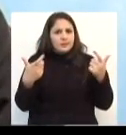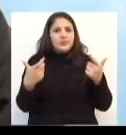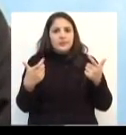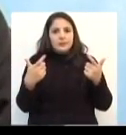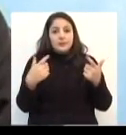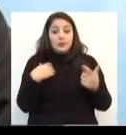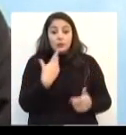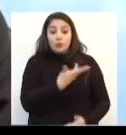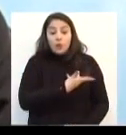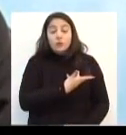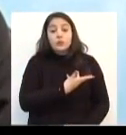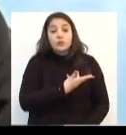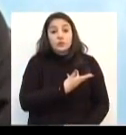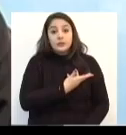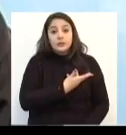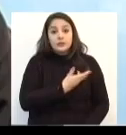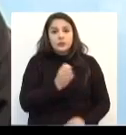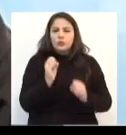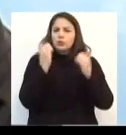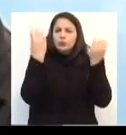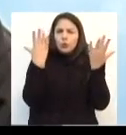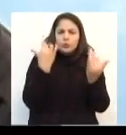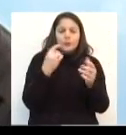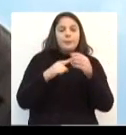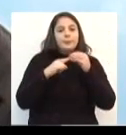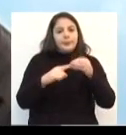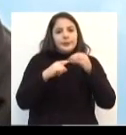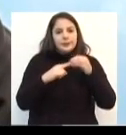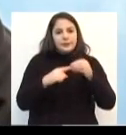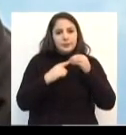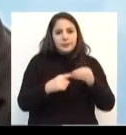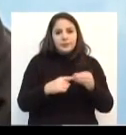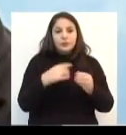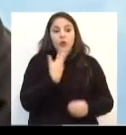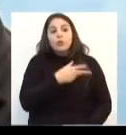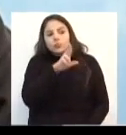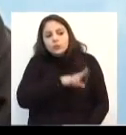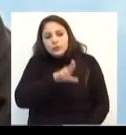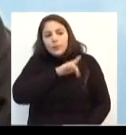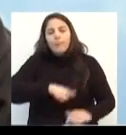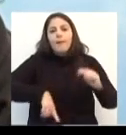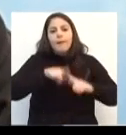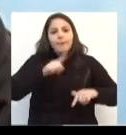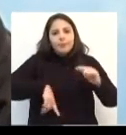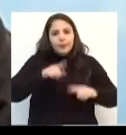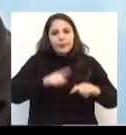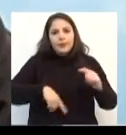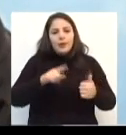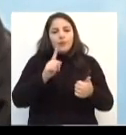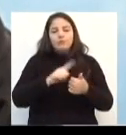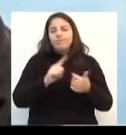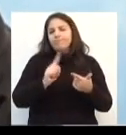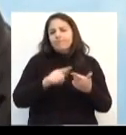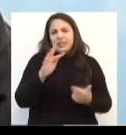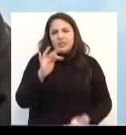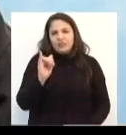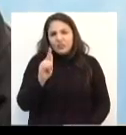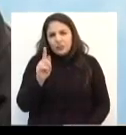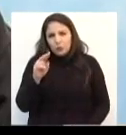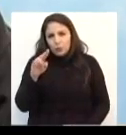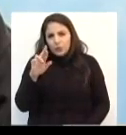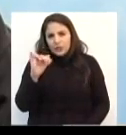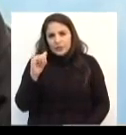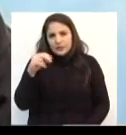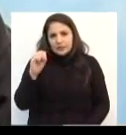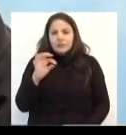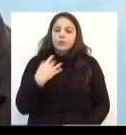nos nossos espetáculos, principalmente em reutilizar material. A Betinha é figurinista também e a